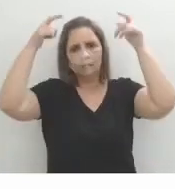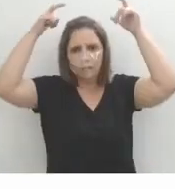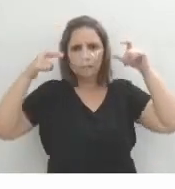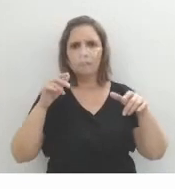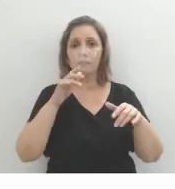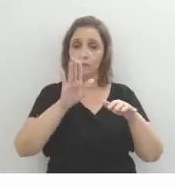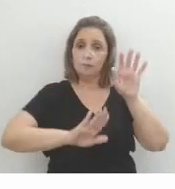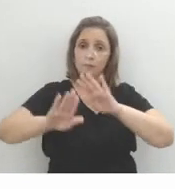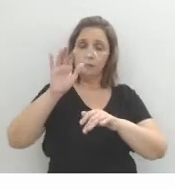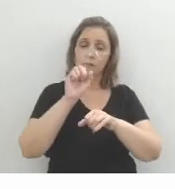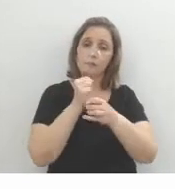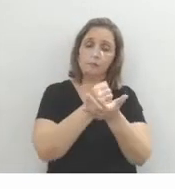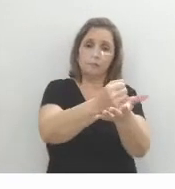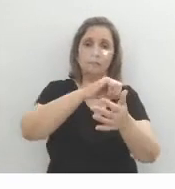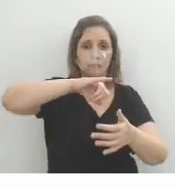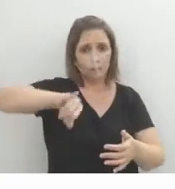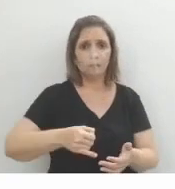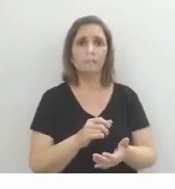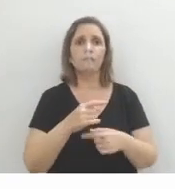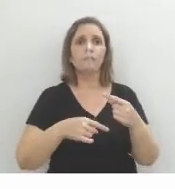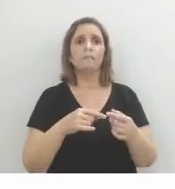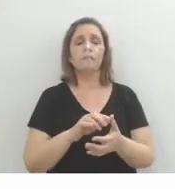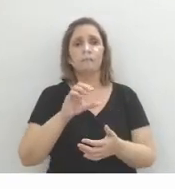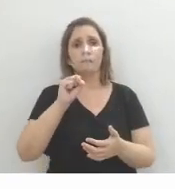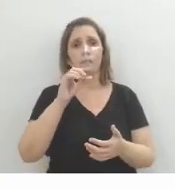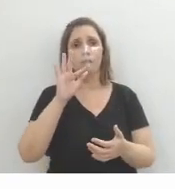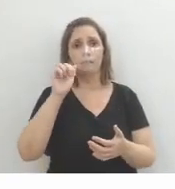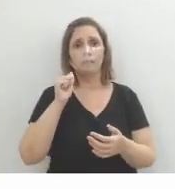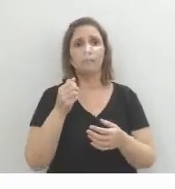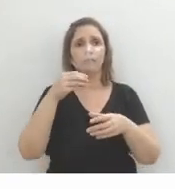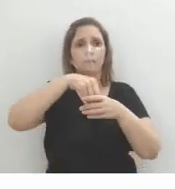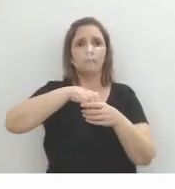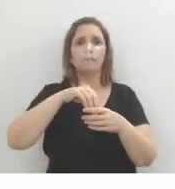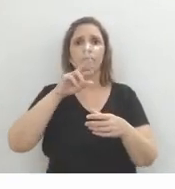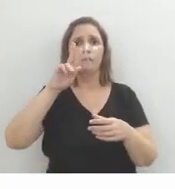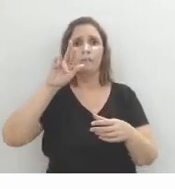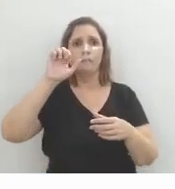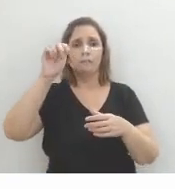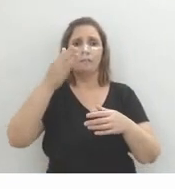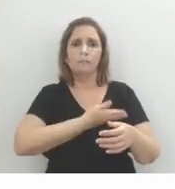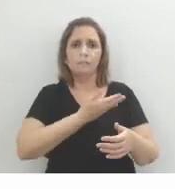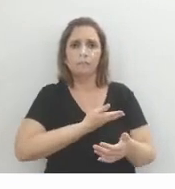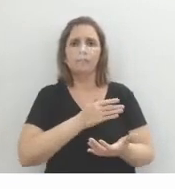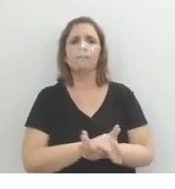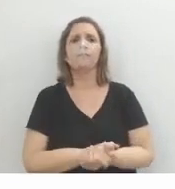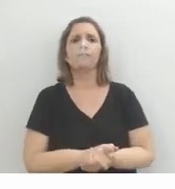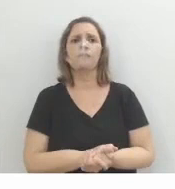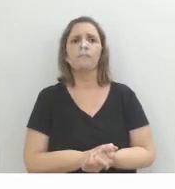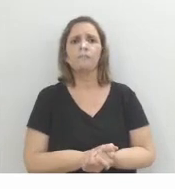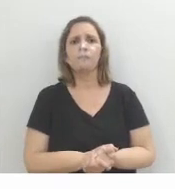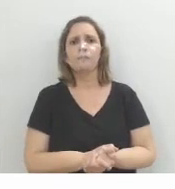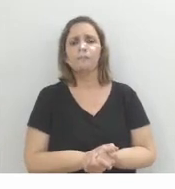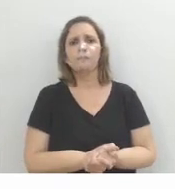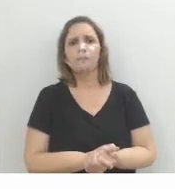ele não seja algo de aproveitadores. De fato, Sofia e Cristiano logo incluem Rubião em seu círculo de amizades. E aí a gente vai ver, né? O que vai